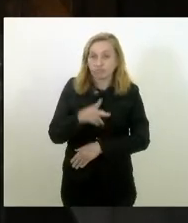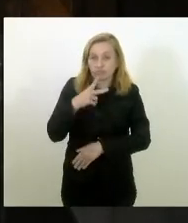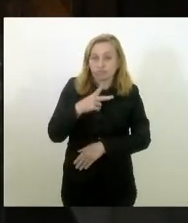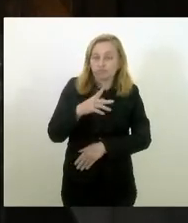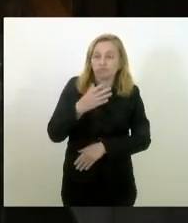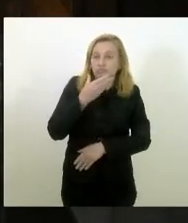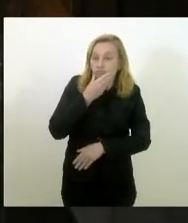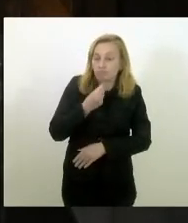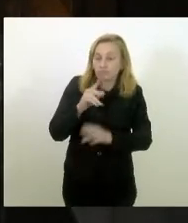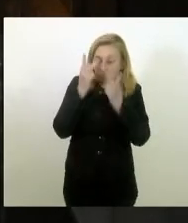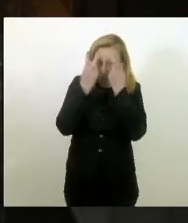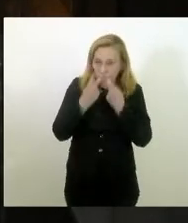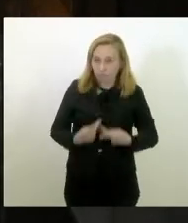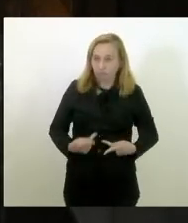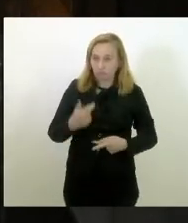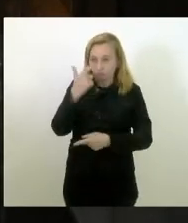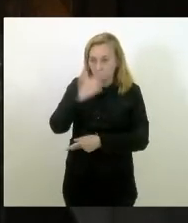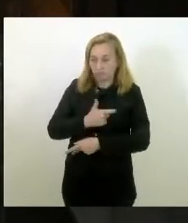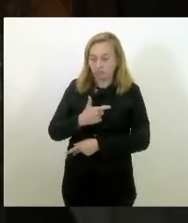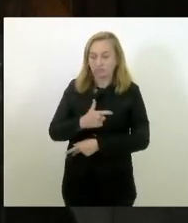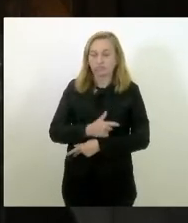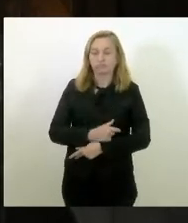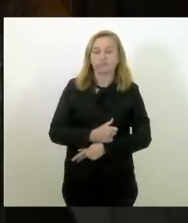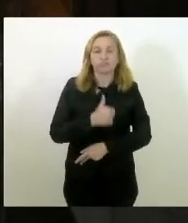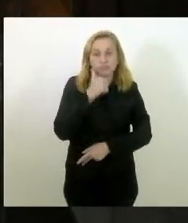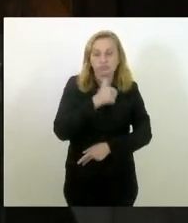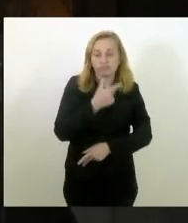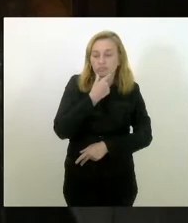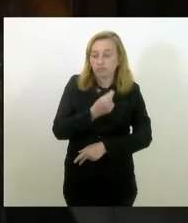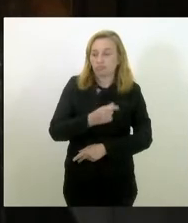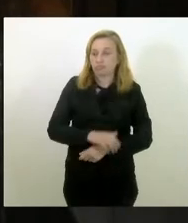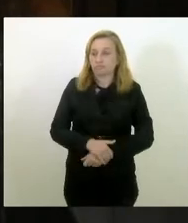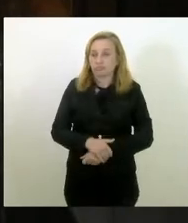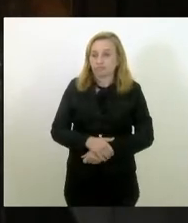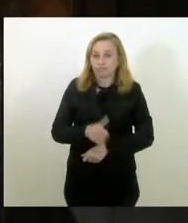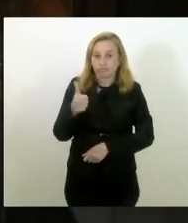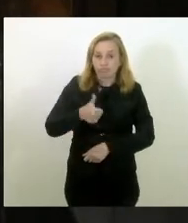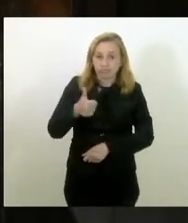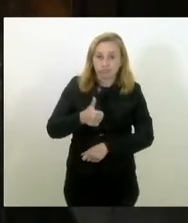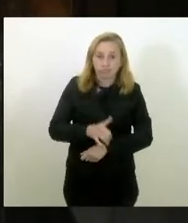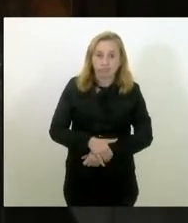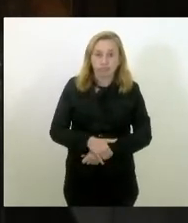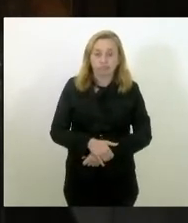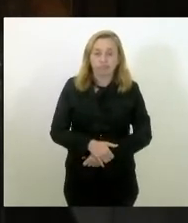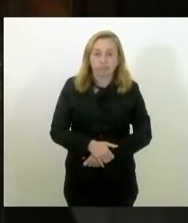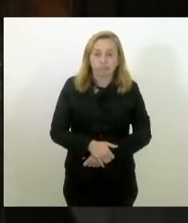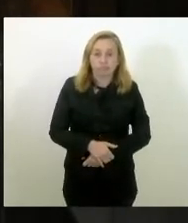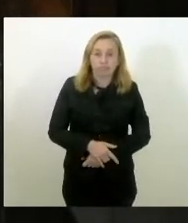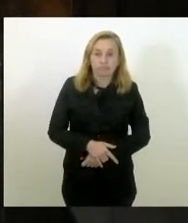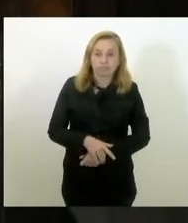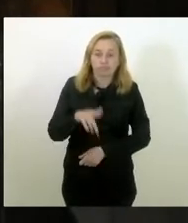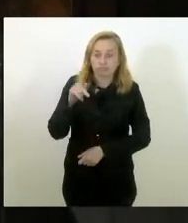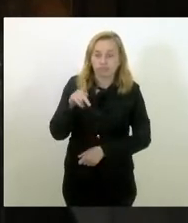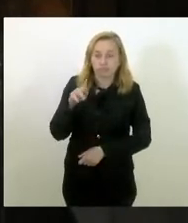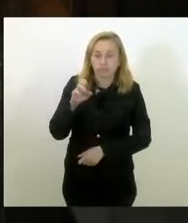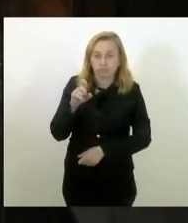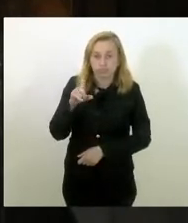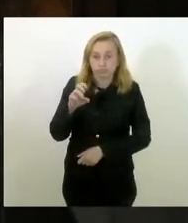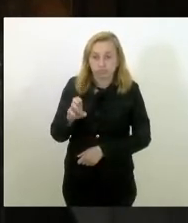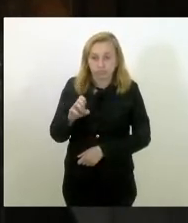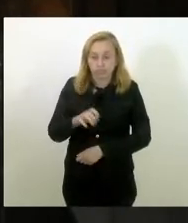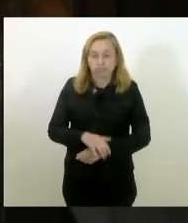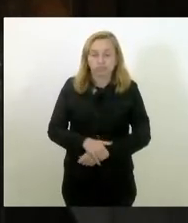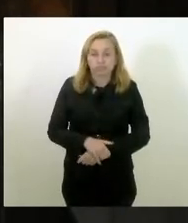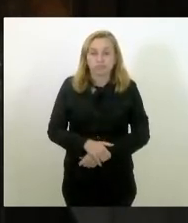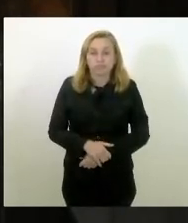homem e do ser humano, do homem e da mulher, a primeira é a pele que